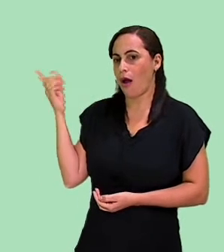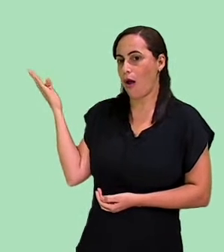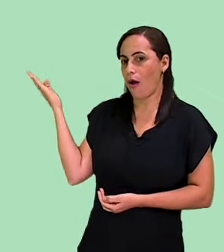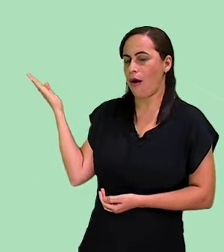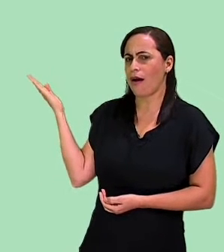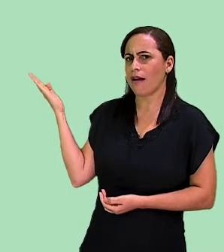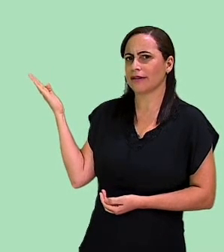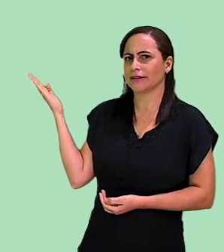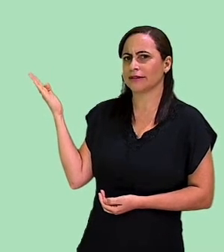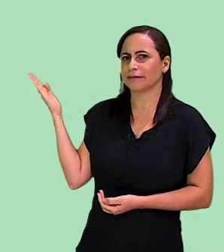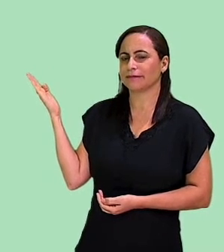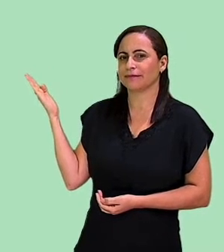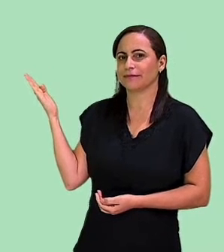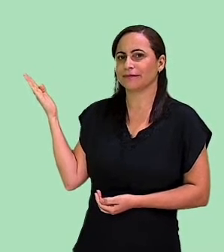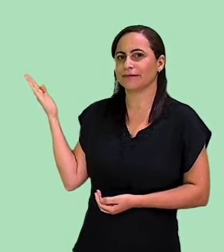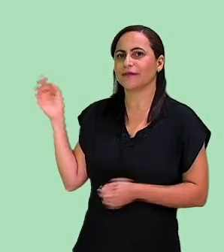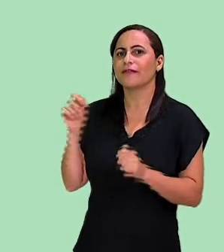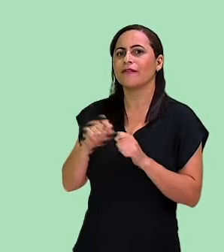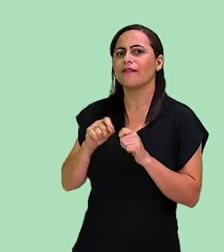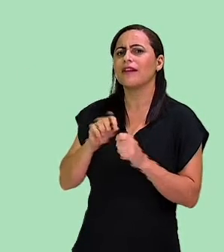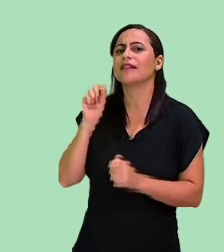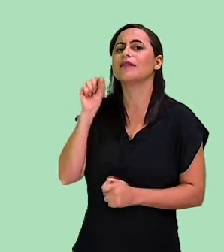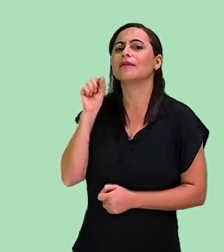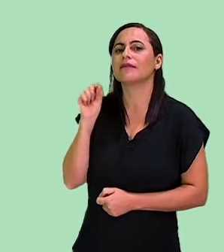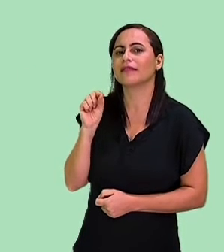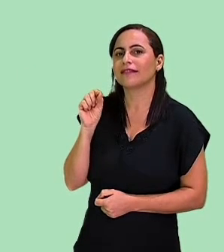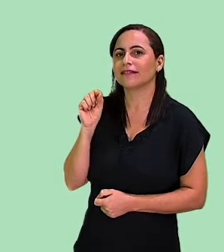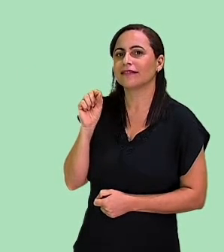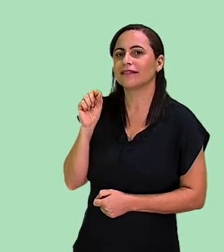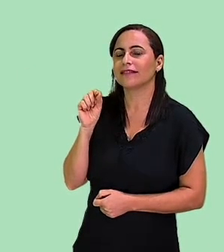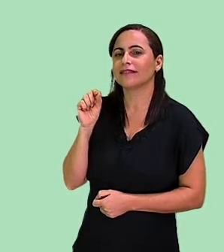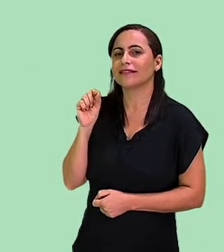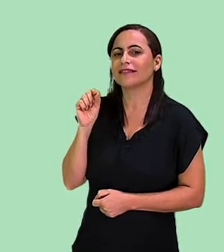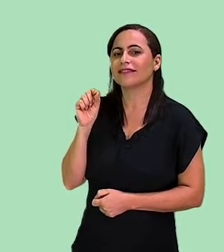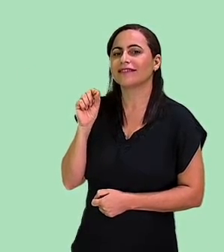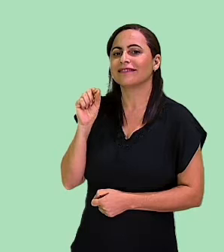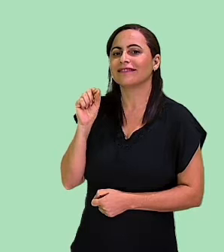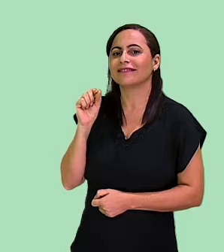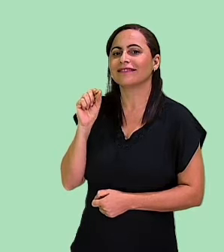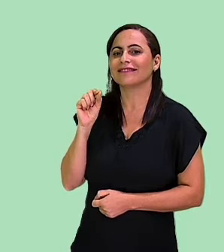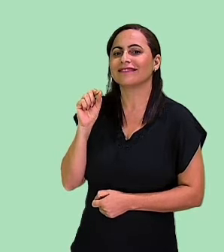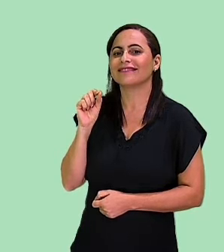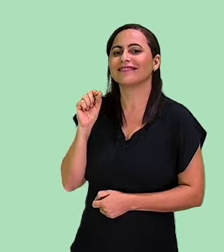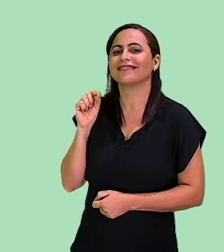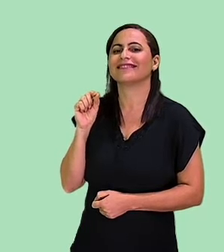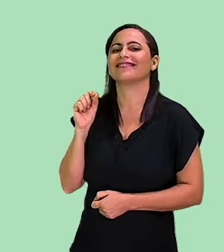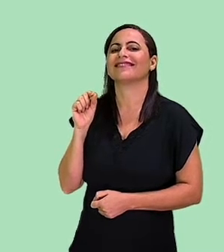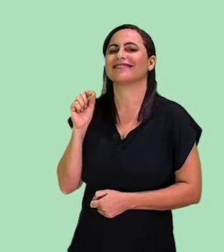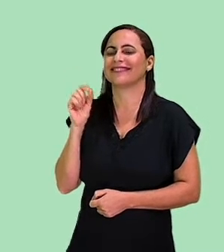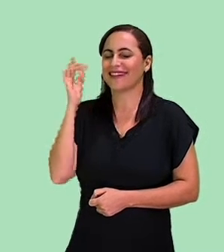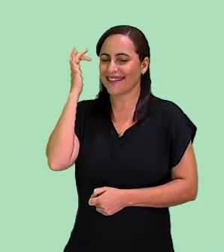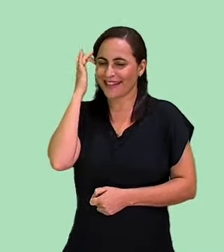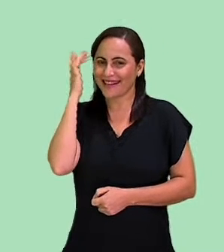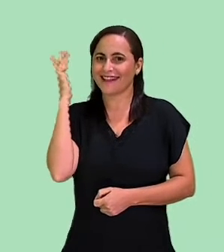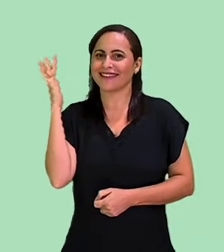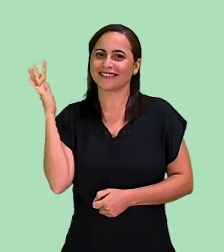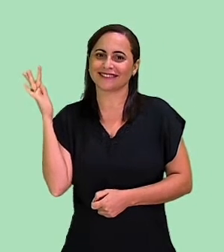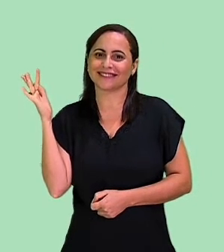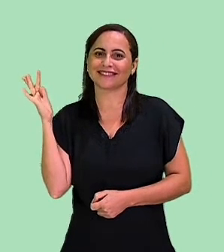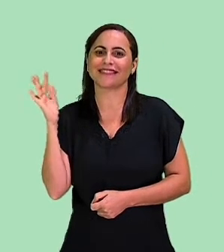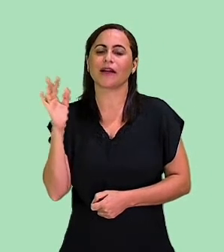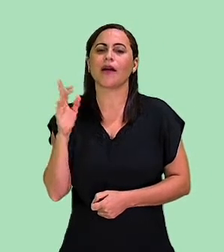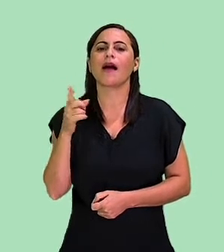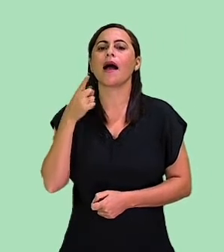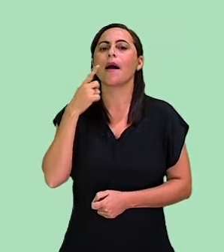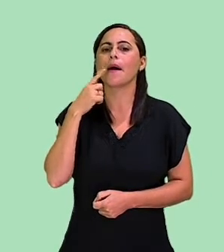Que som é este? Hã? Som de quê? Ah, agora está fácil. É o som